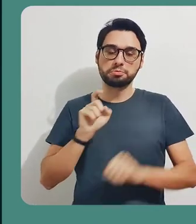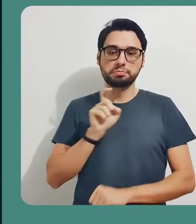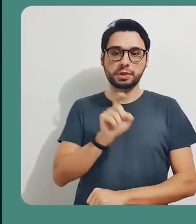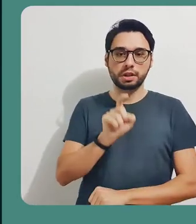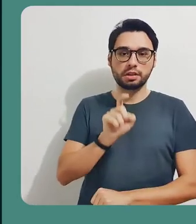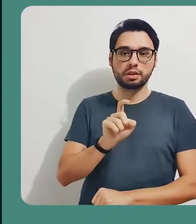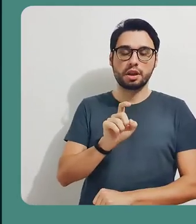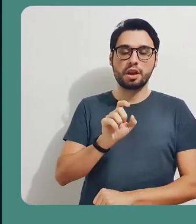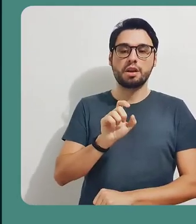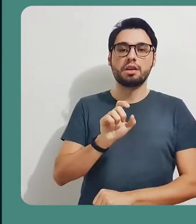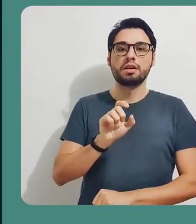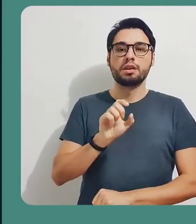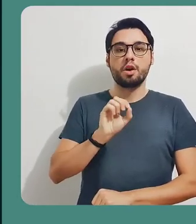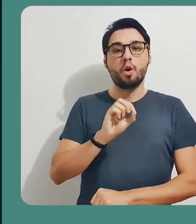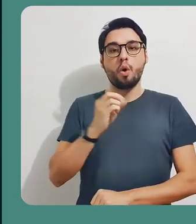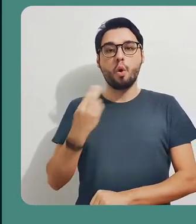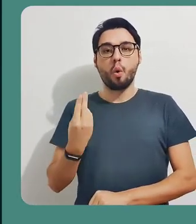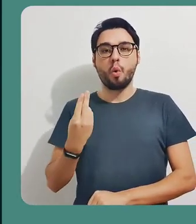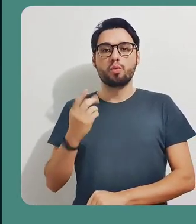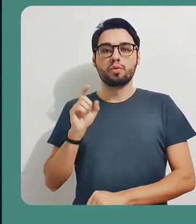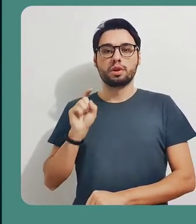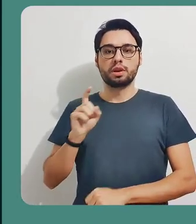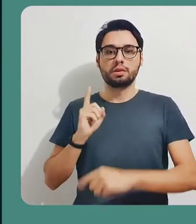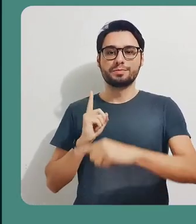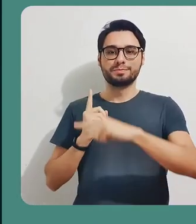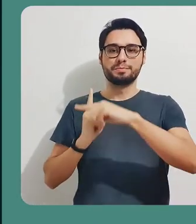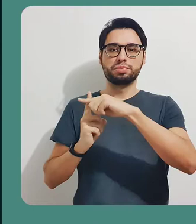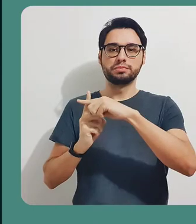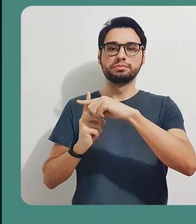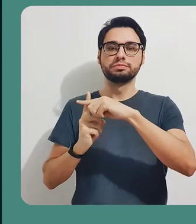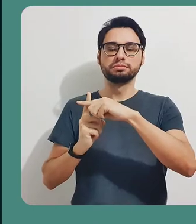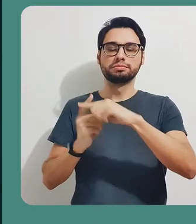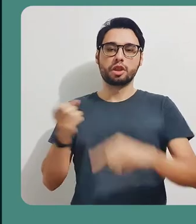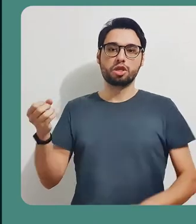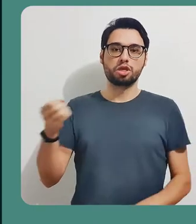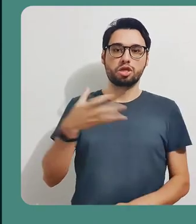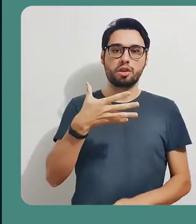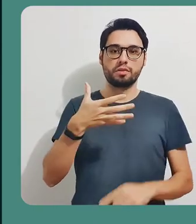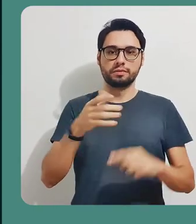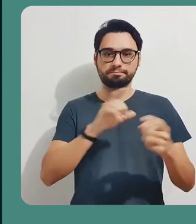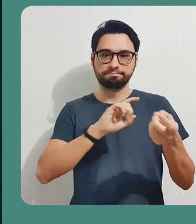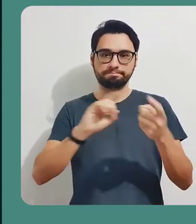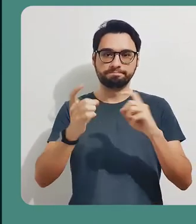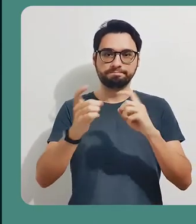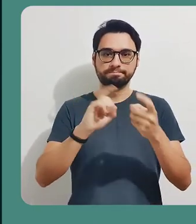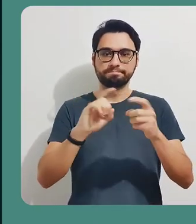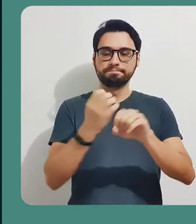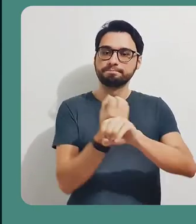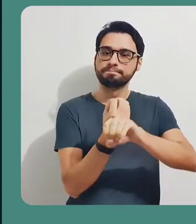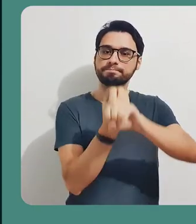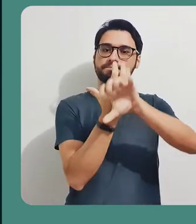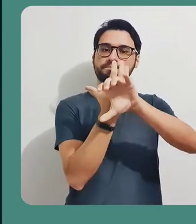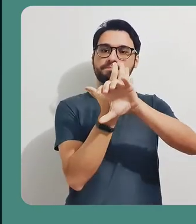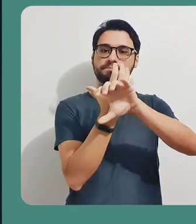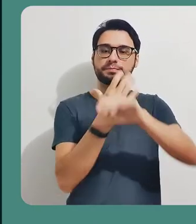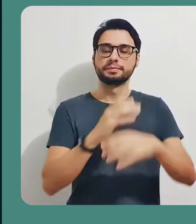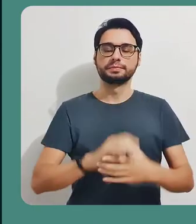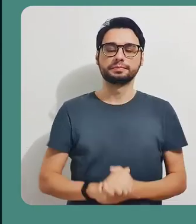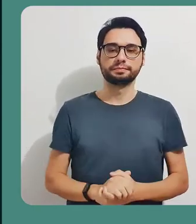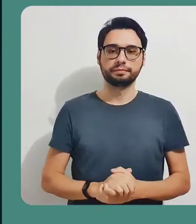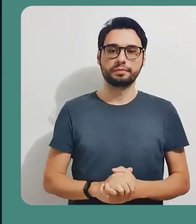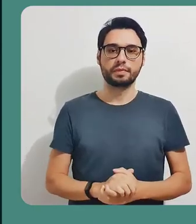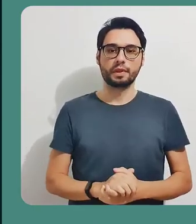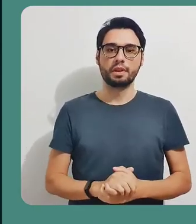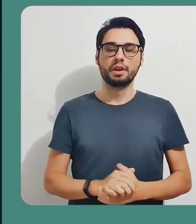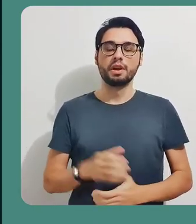horas. Então, eu posso acessar uma web conferência já agendada, ou clicando aqui neste símbolo de mais, eu posso